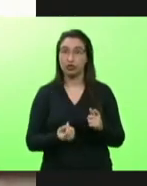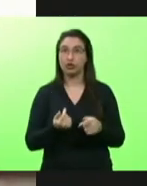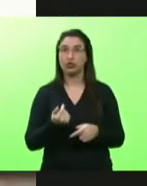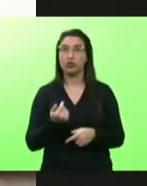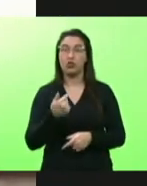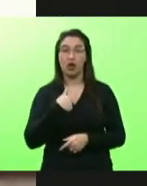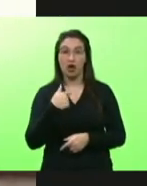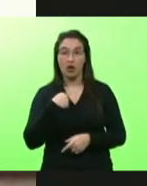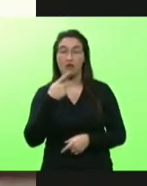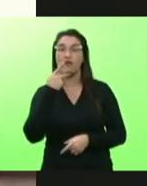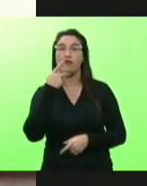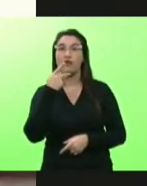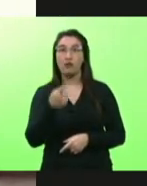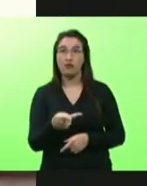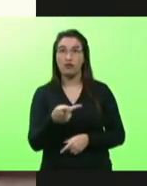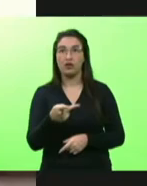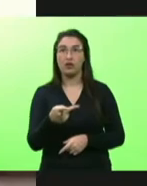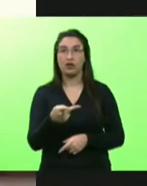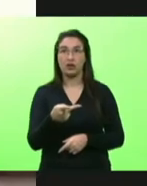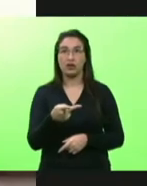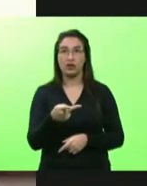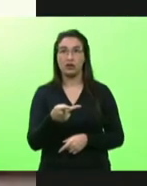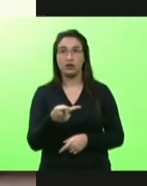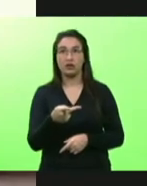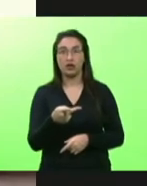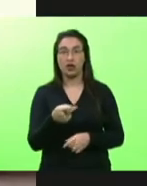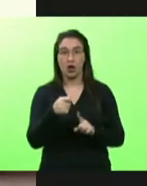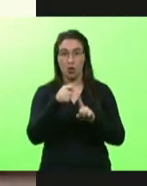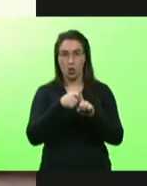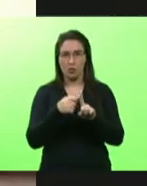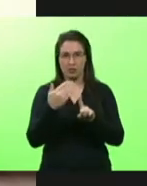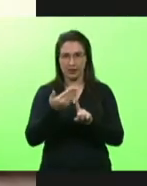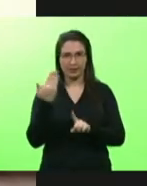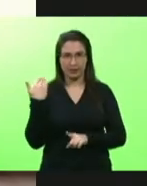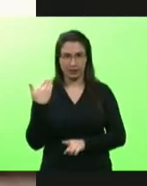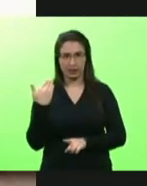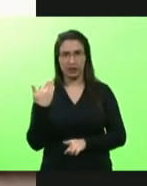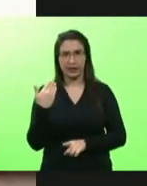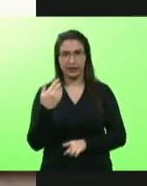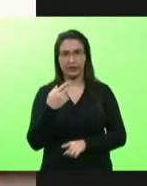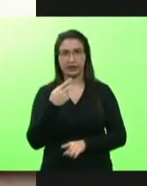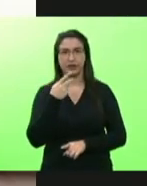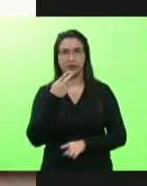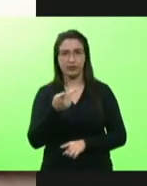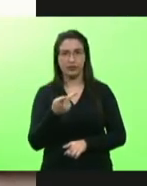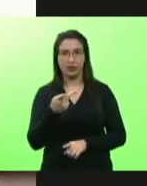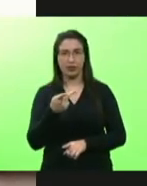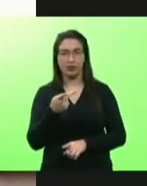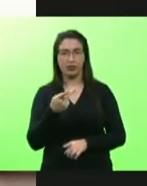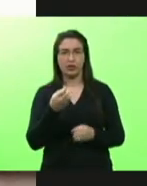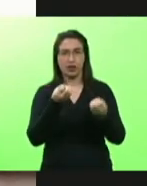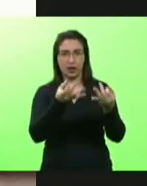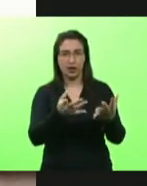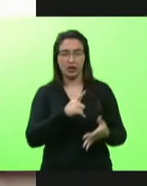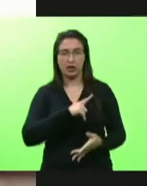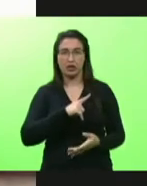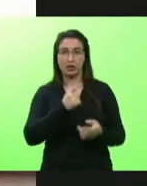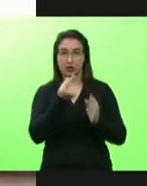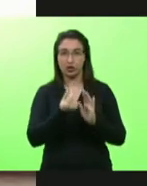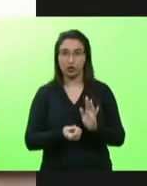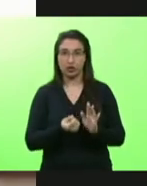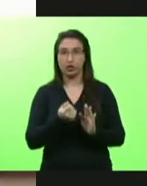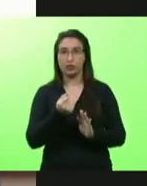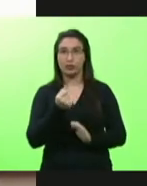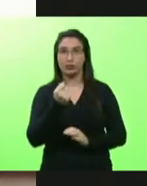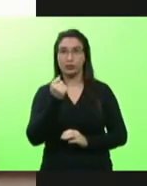deputado há uns um mês atrás mais ou menos quando se falou de levar dinheiro para Brasília que o governador Carlos